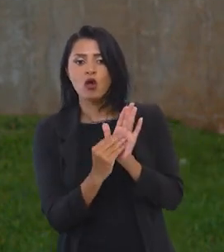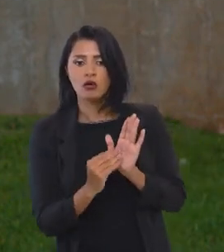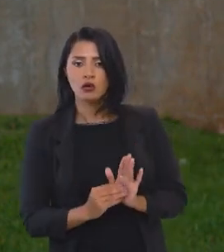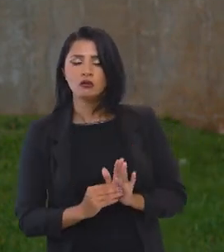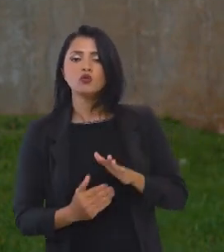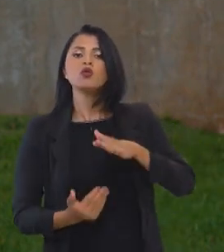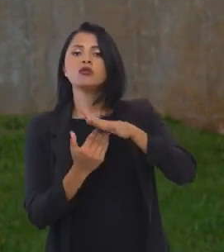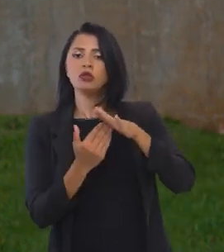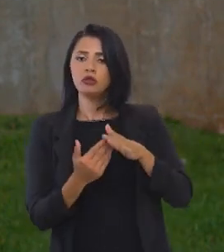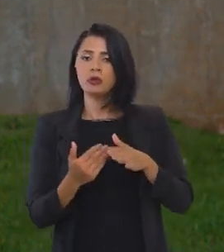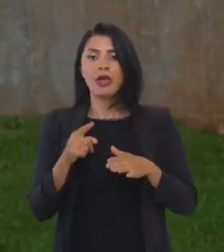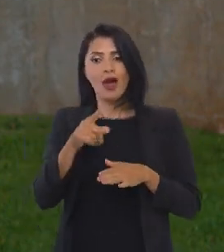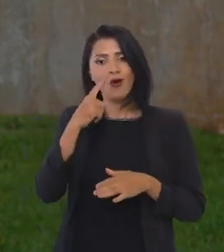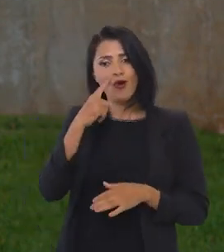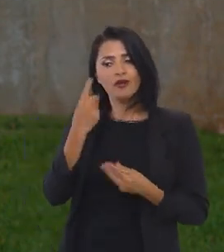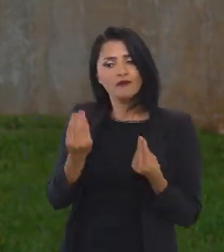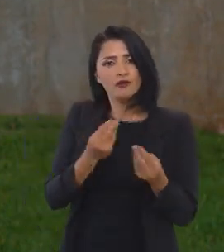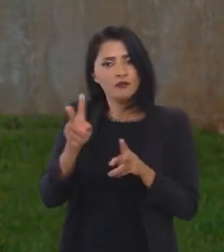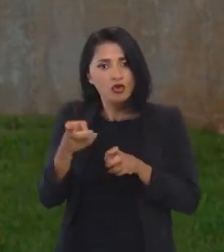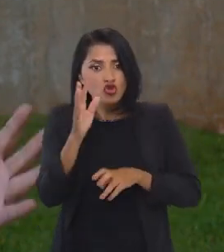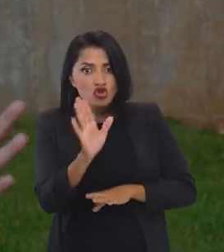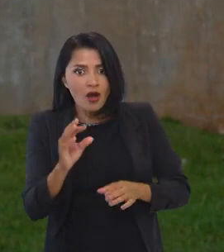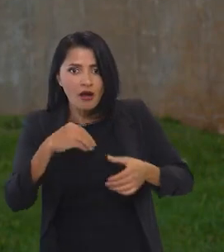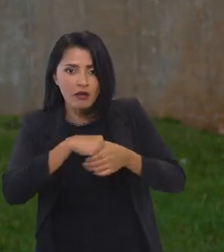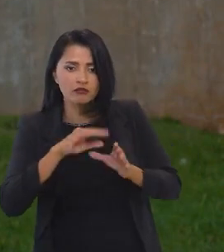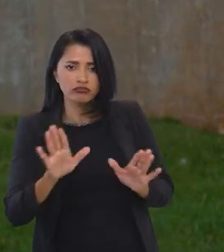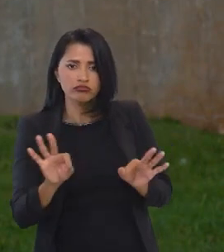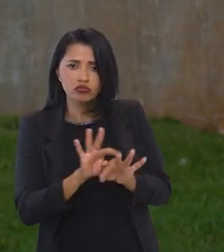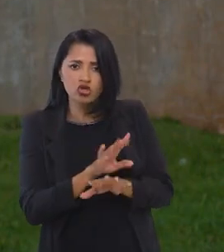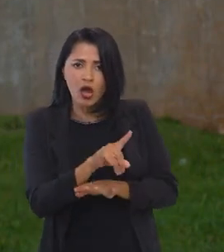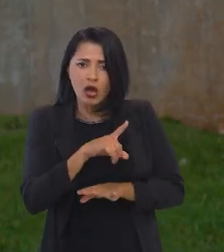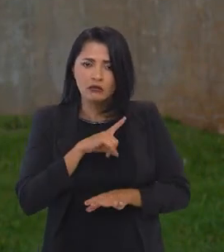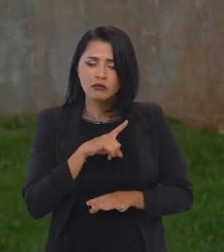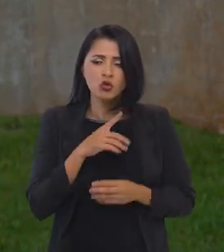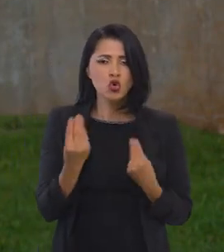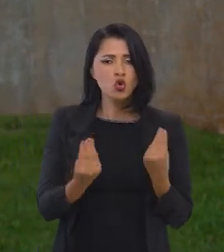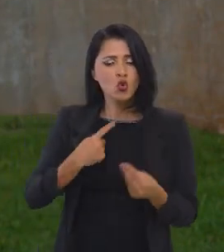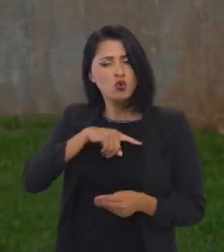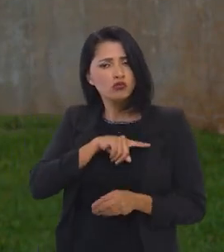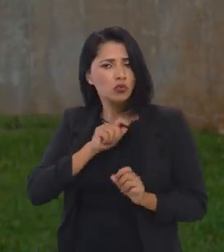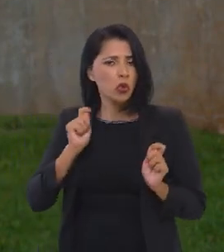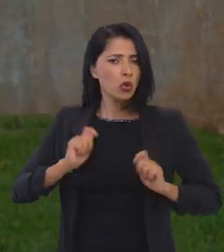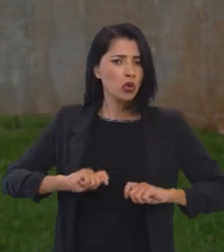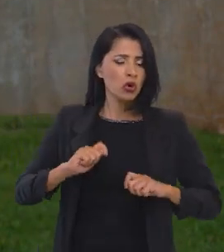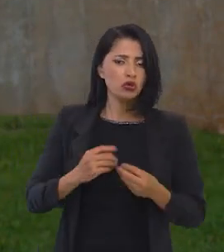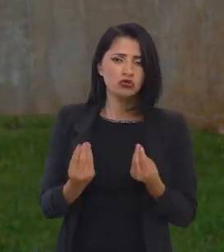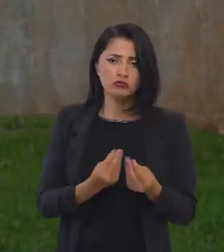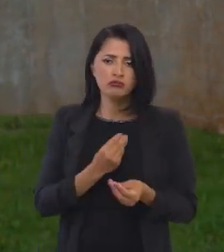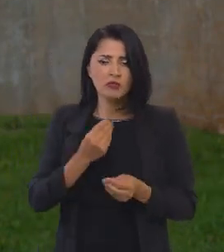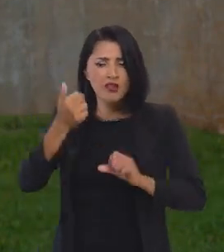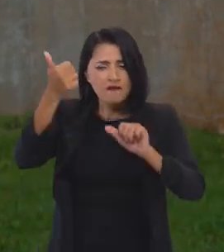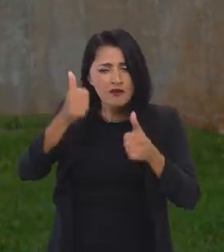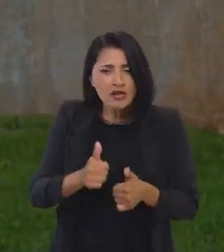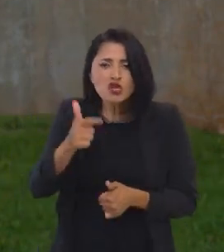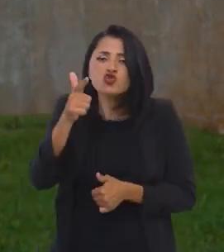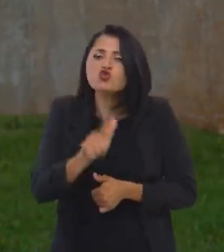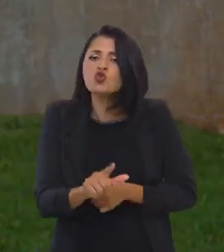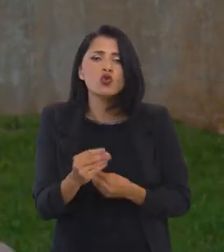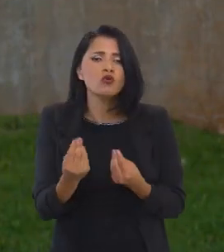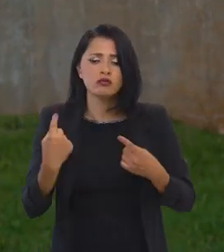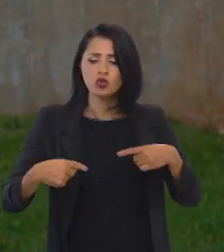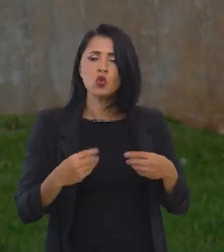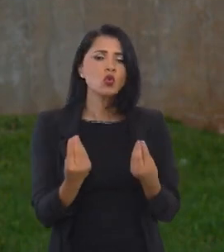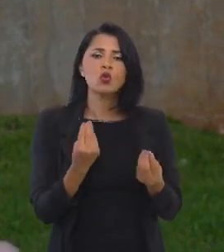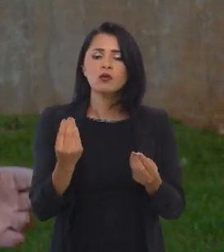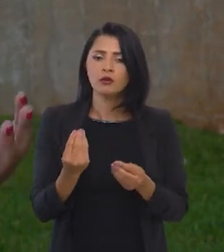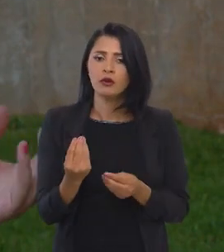E agora o que o ministro quer olhar é isso. Enfim, isso que já está lá, que já está previsto. Como é que a gente pode reavaliar